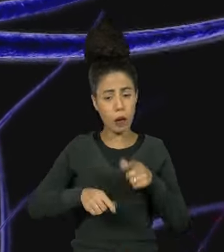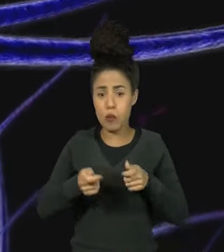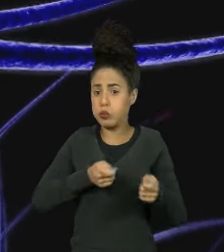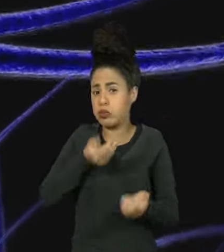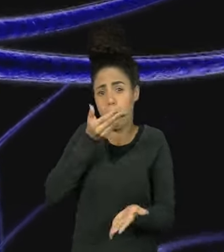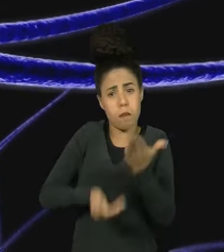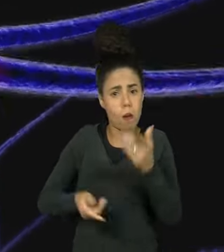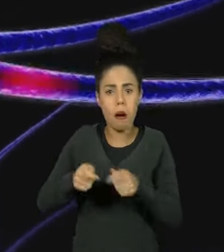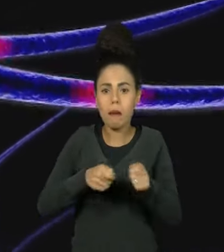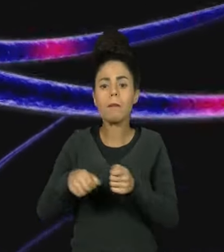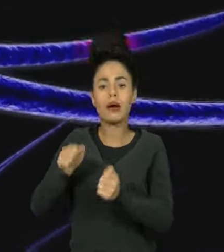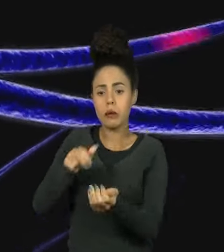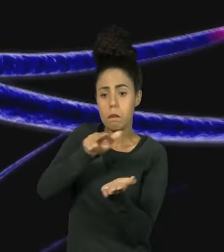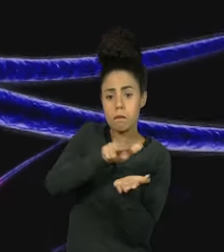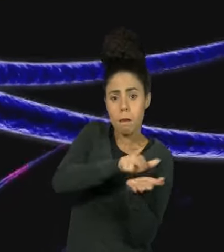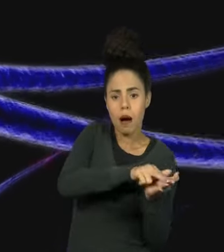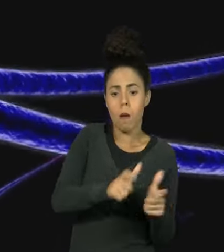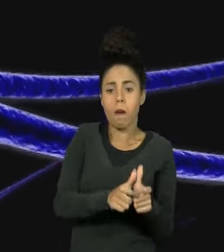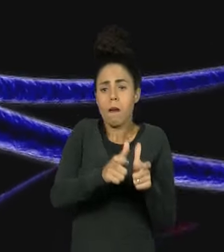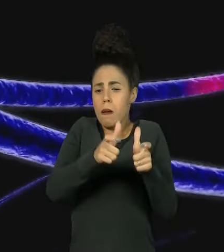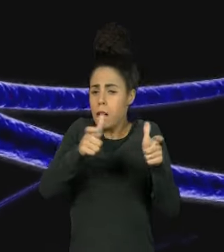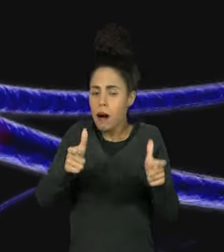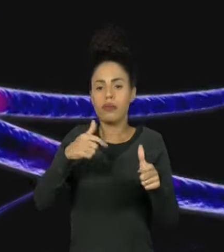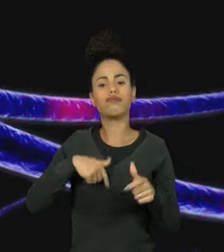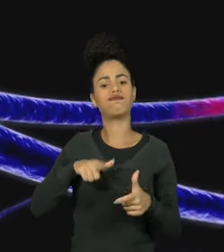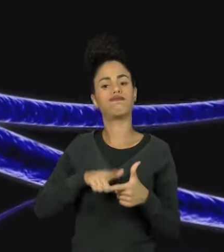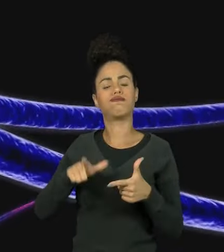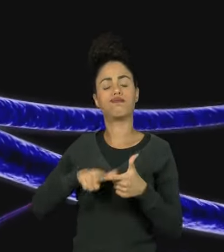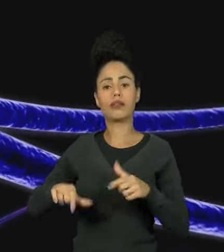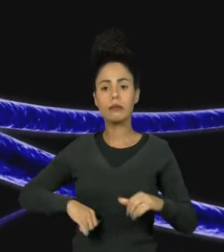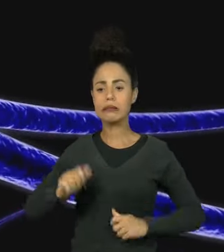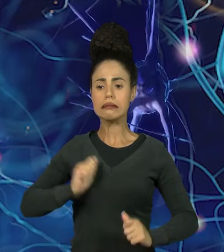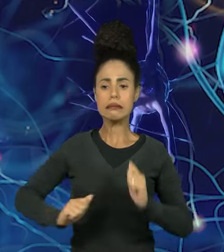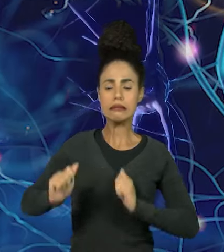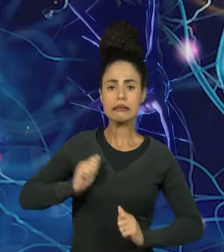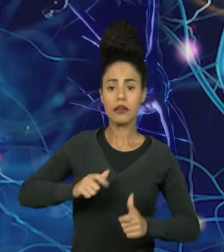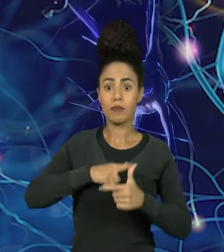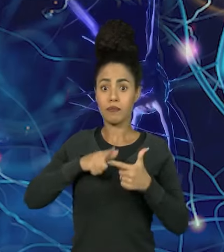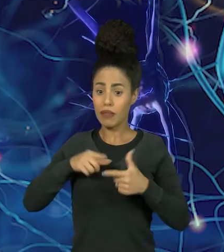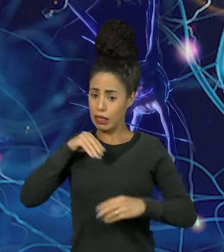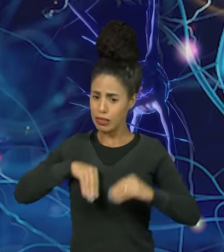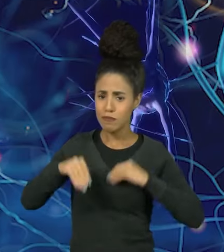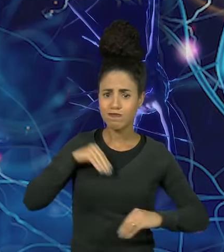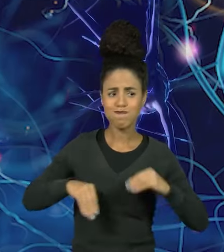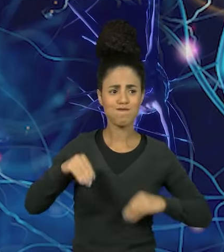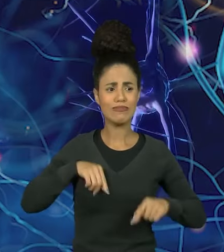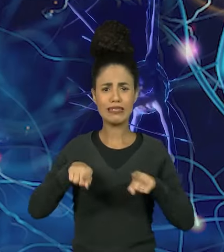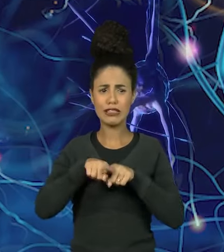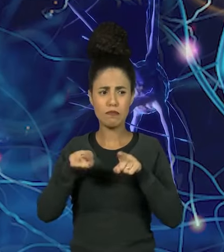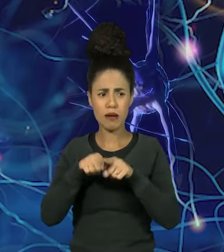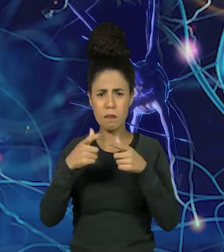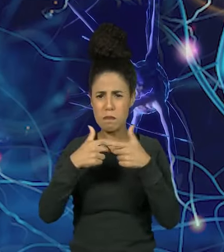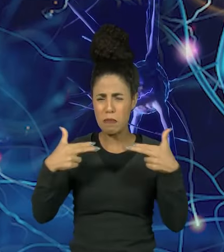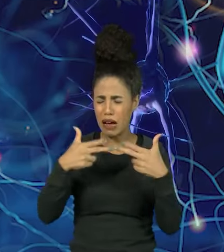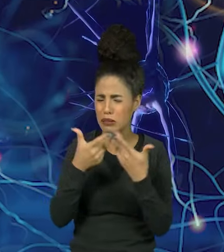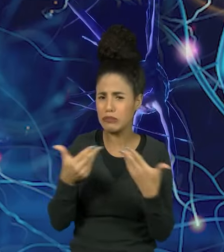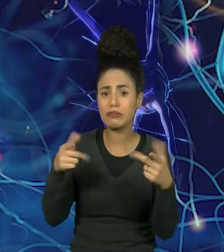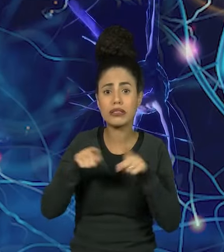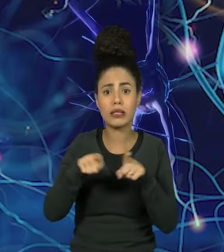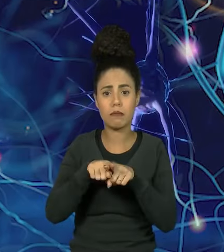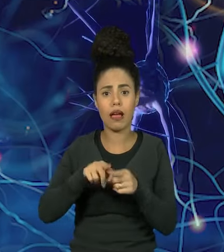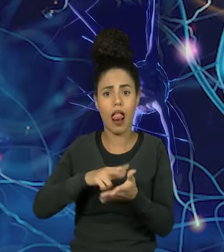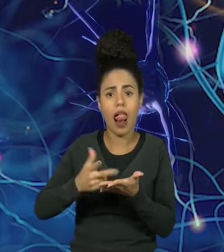internações dos que sofrem, por exemplo, de ansiedade, depressão, transtorno bipolar ou